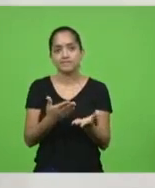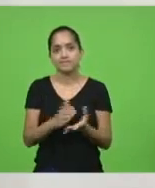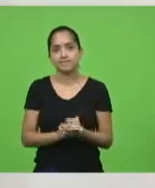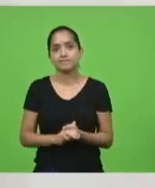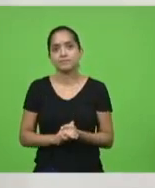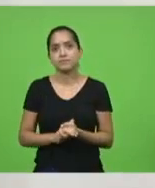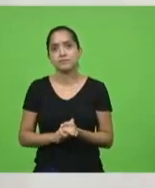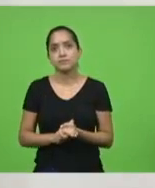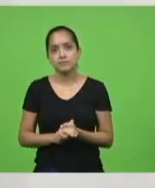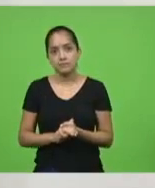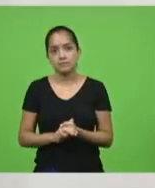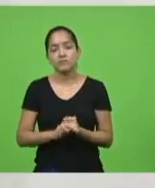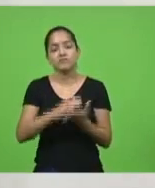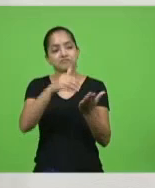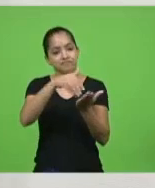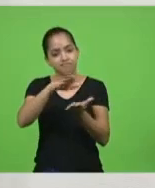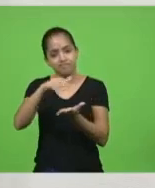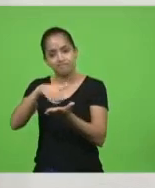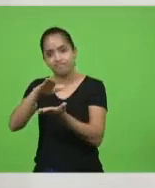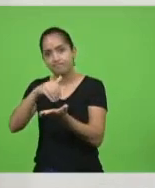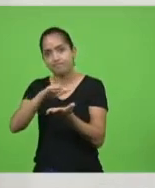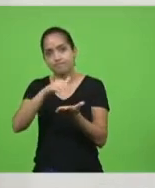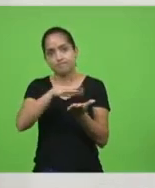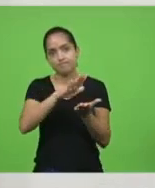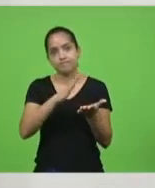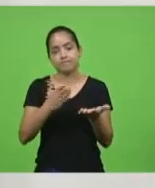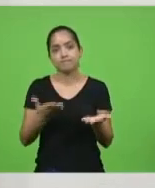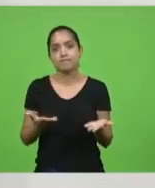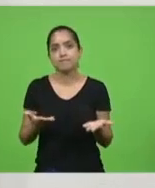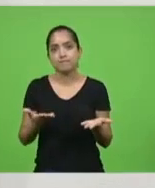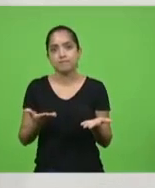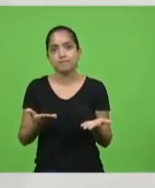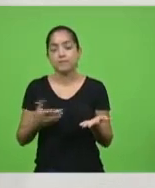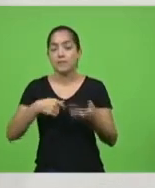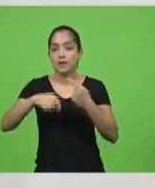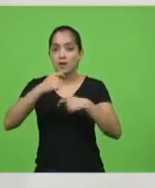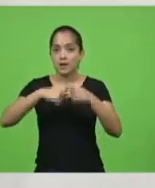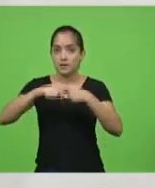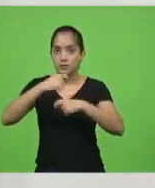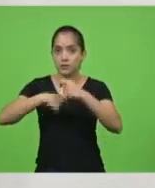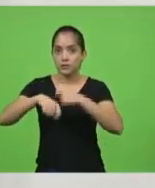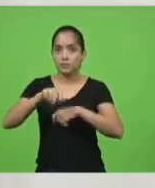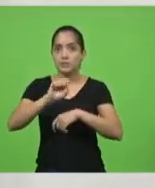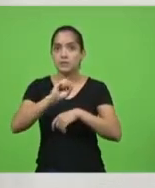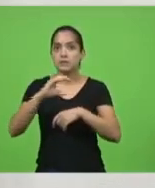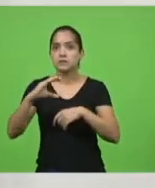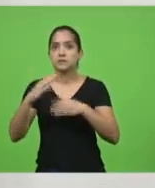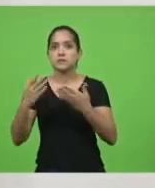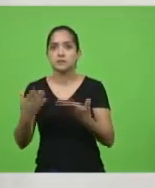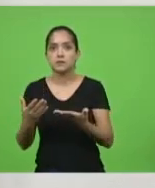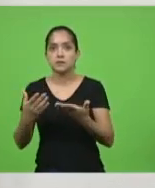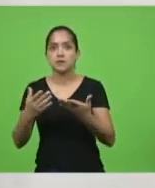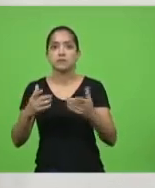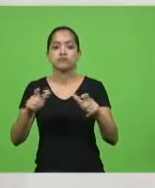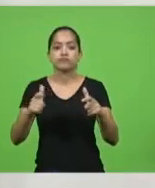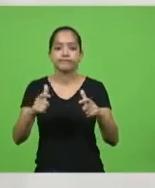Foram demitidos. A economia de Santa Catarina definhando,